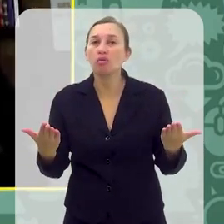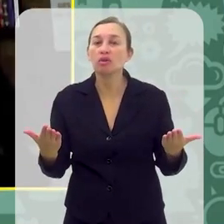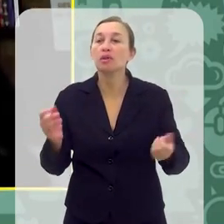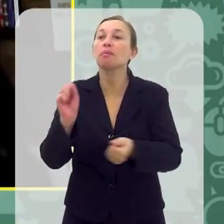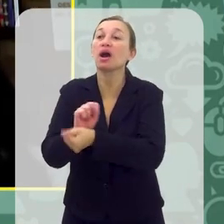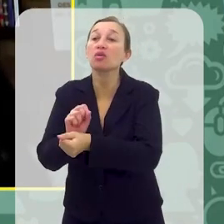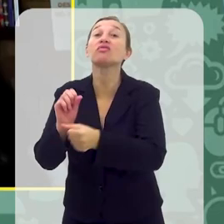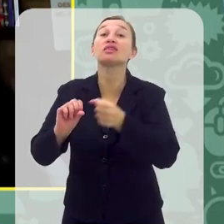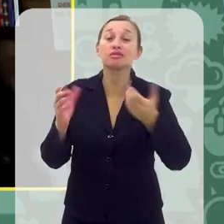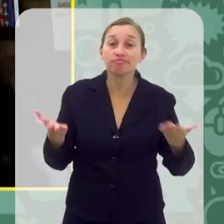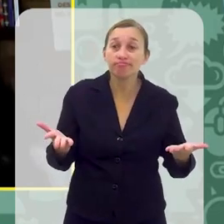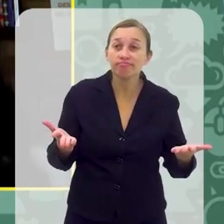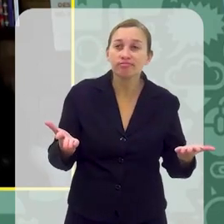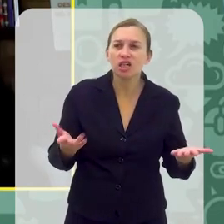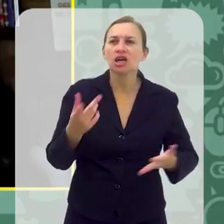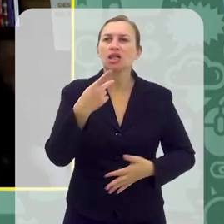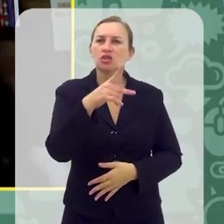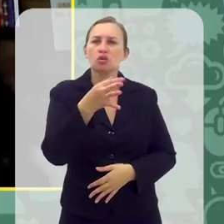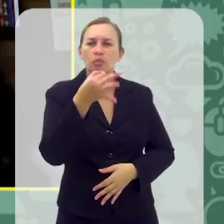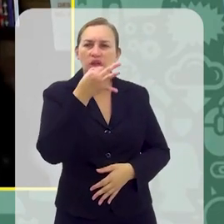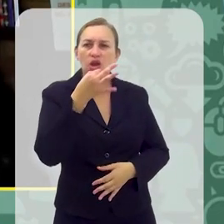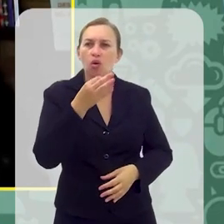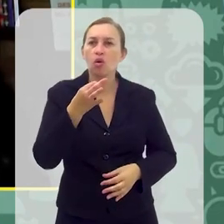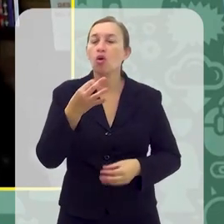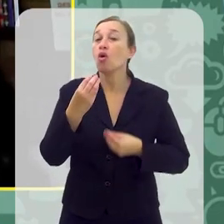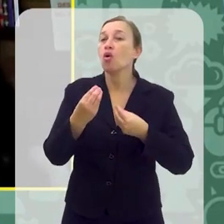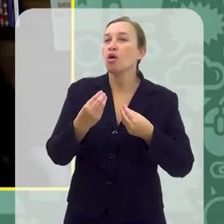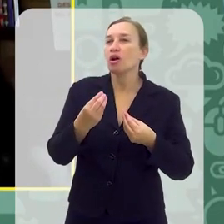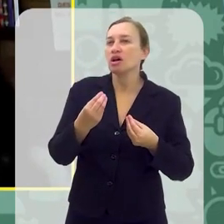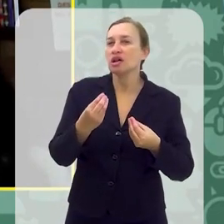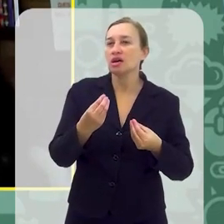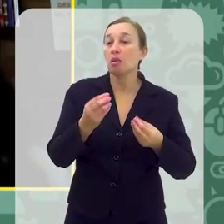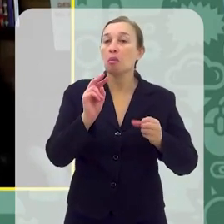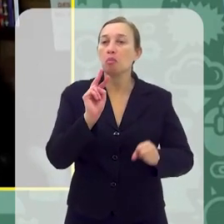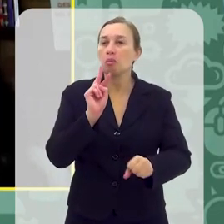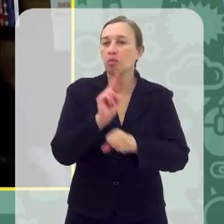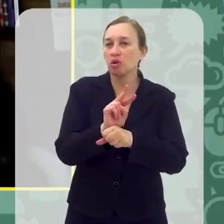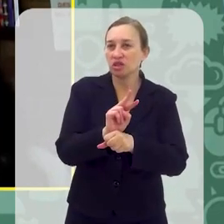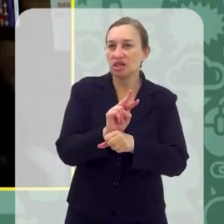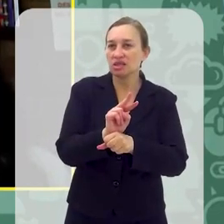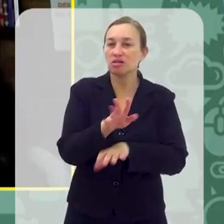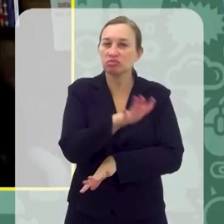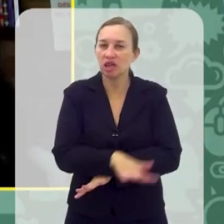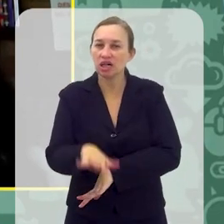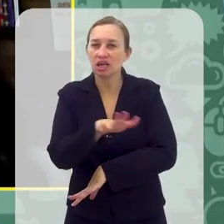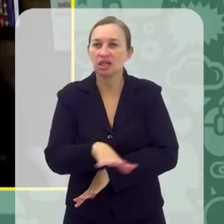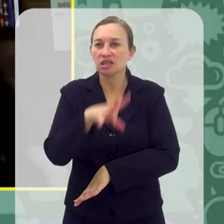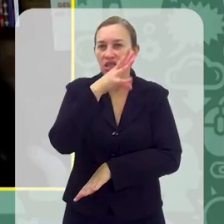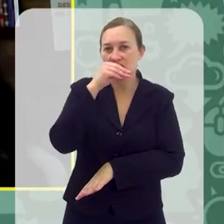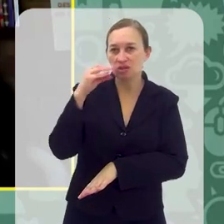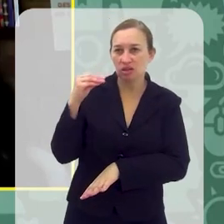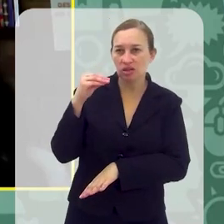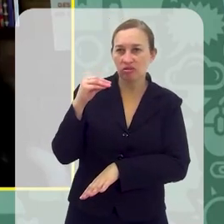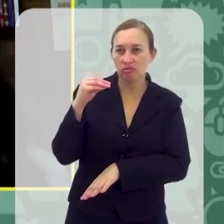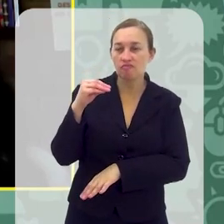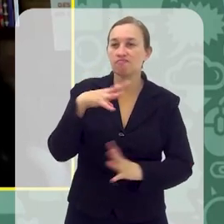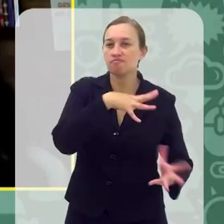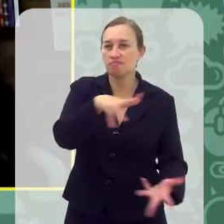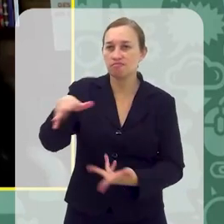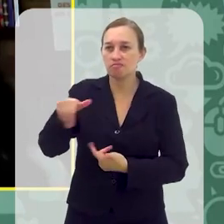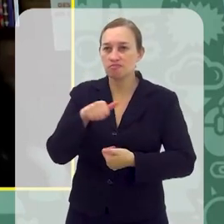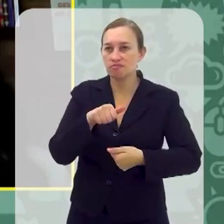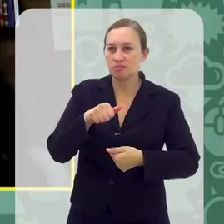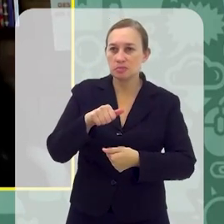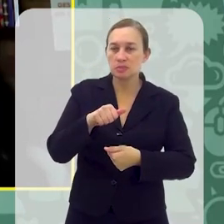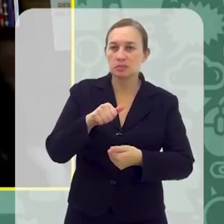fazia isso. E, na sua opinião, como que a gente pode garantir, assim, a proteção da infância e da adolescência nesse